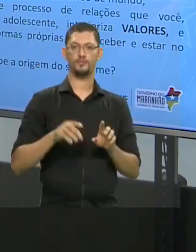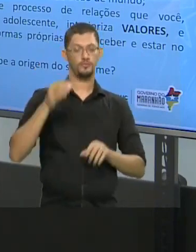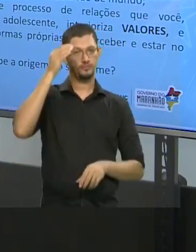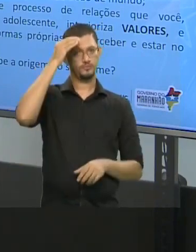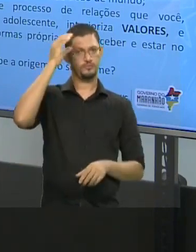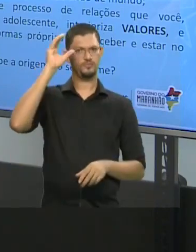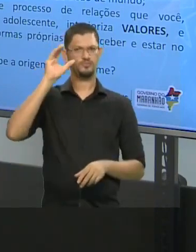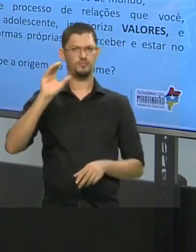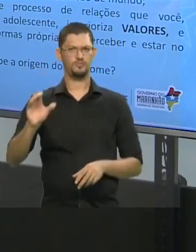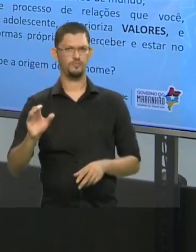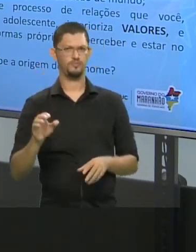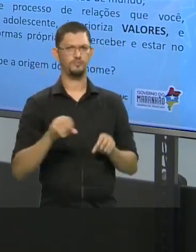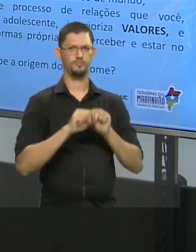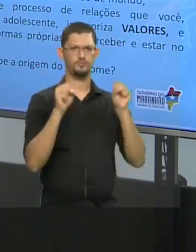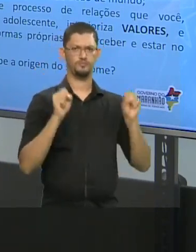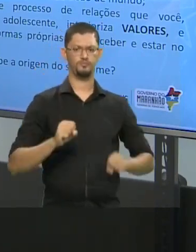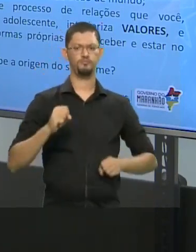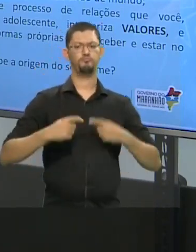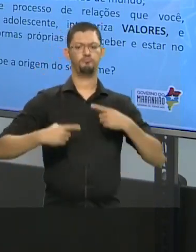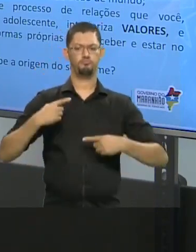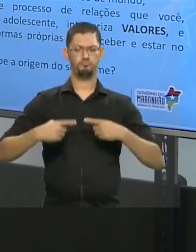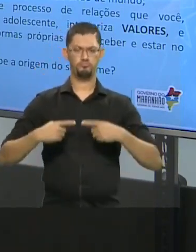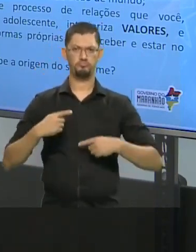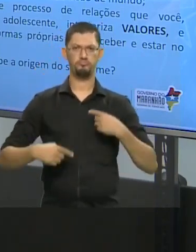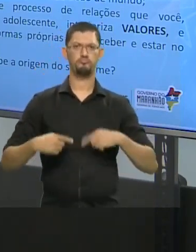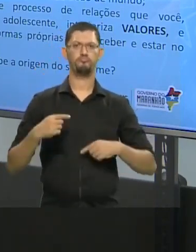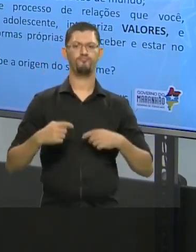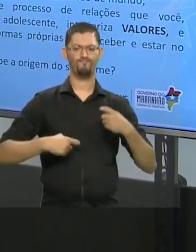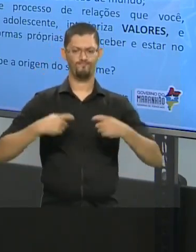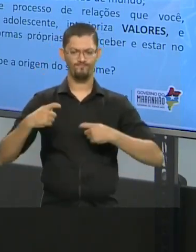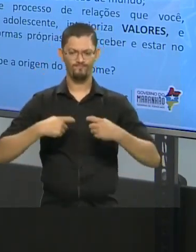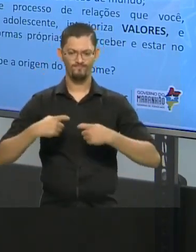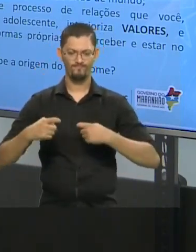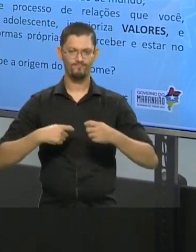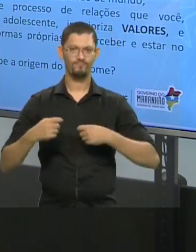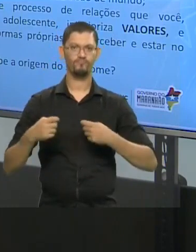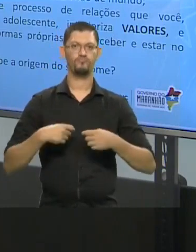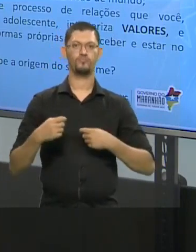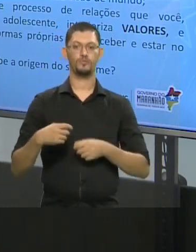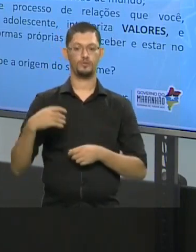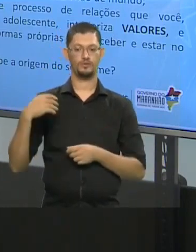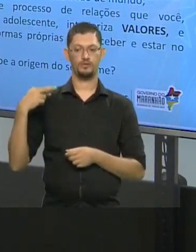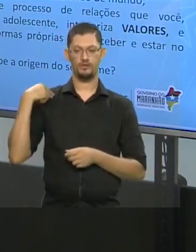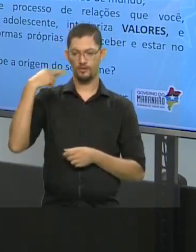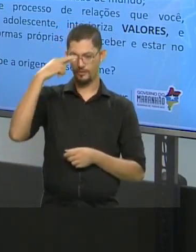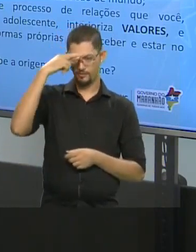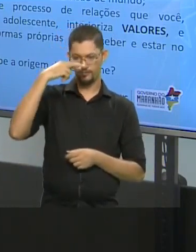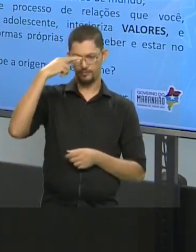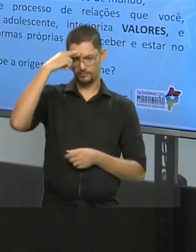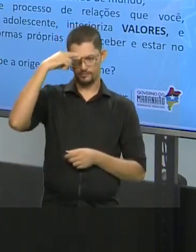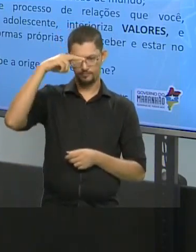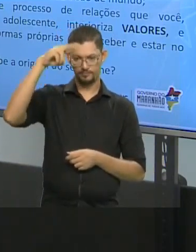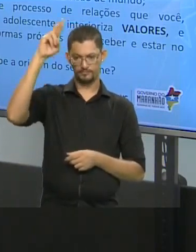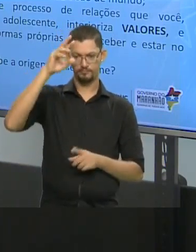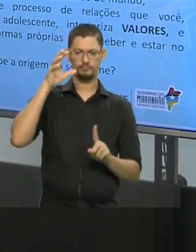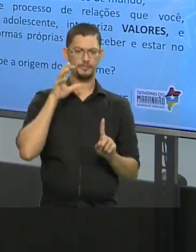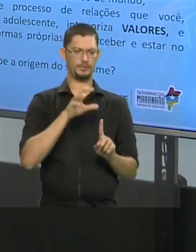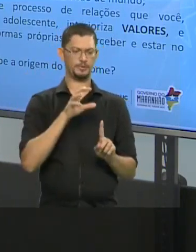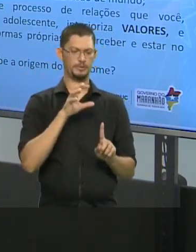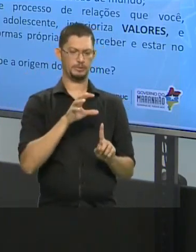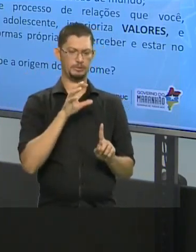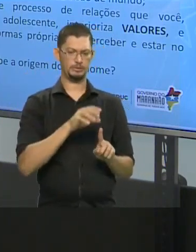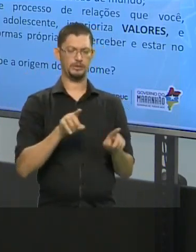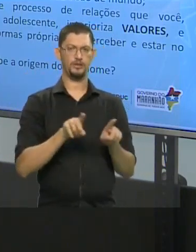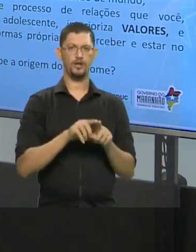cultura, o sistema político, as guerras, as religiões, elas influenciam